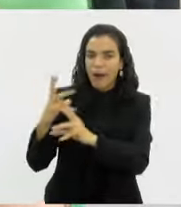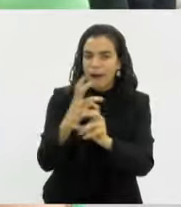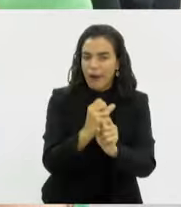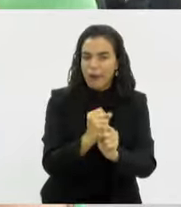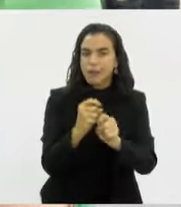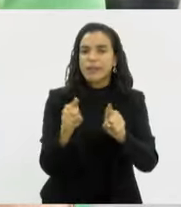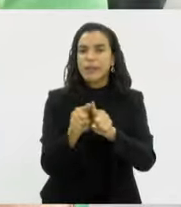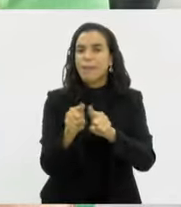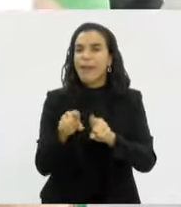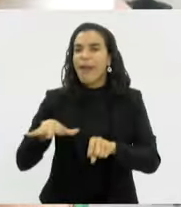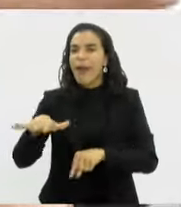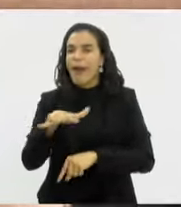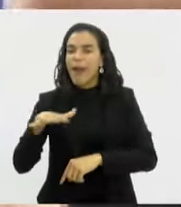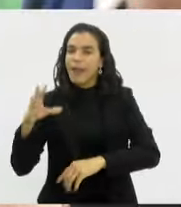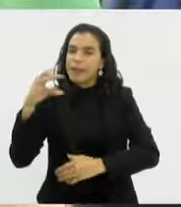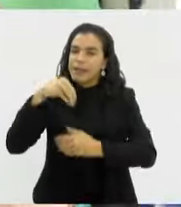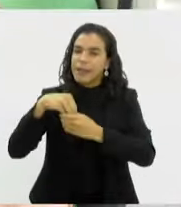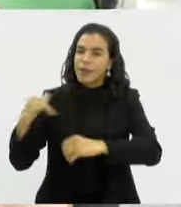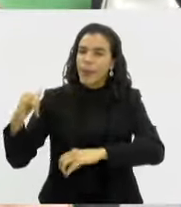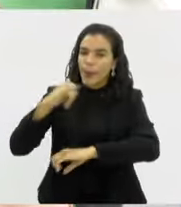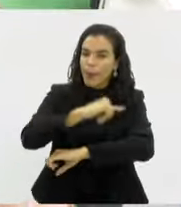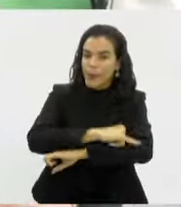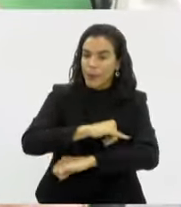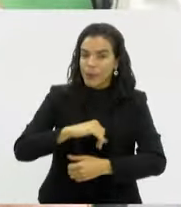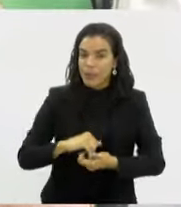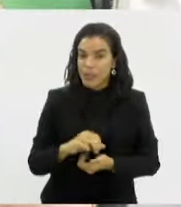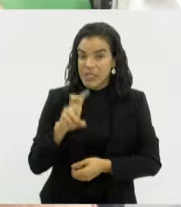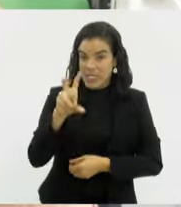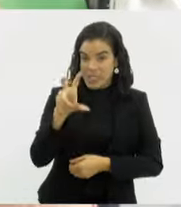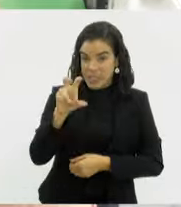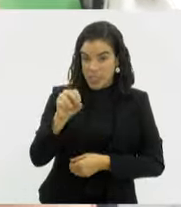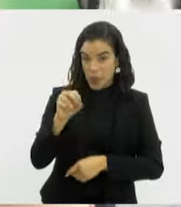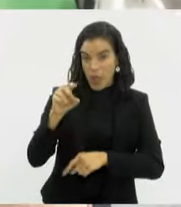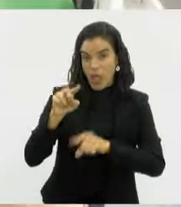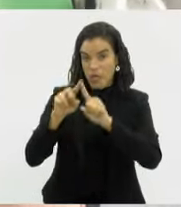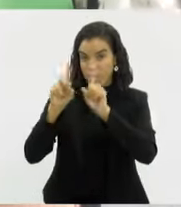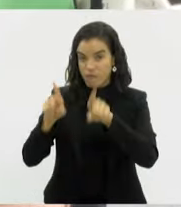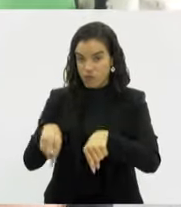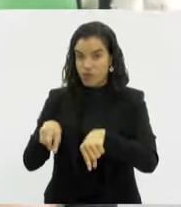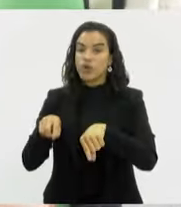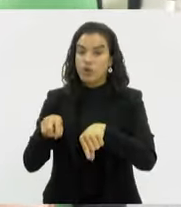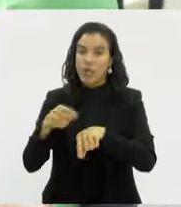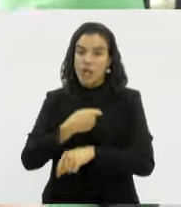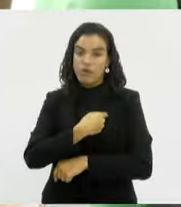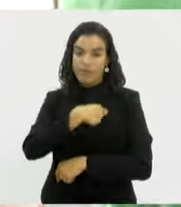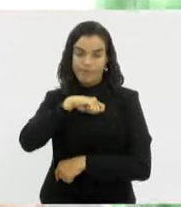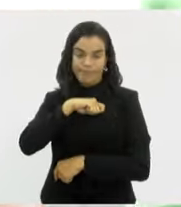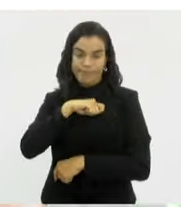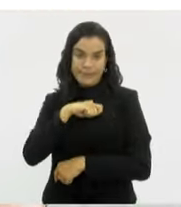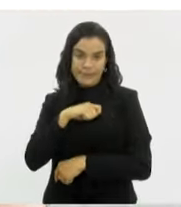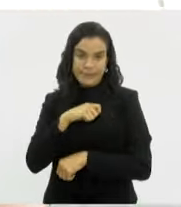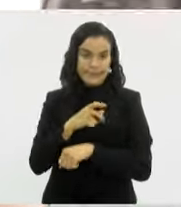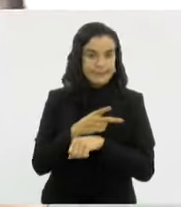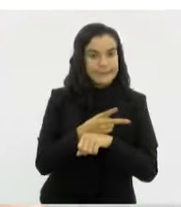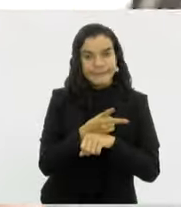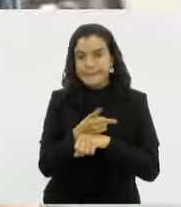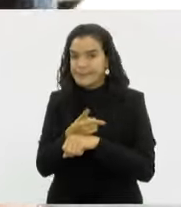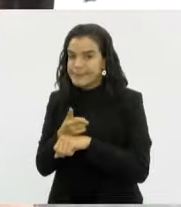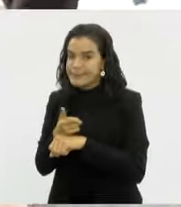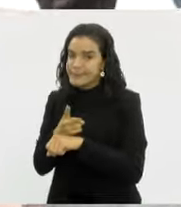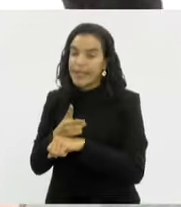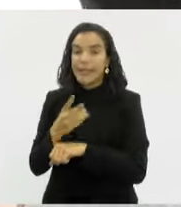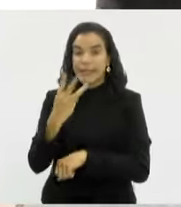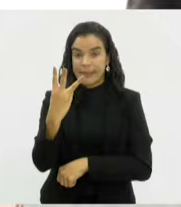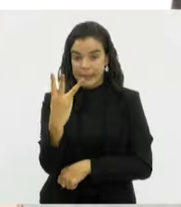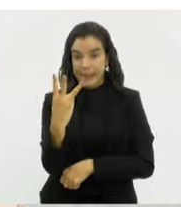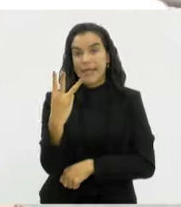dos aeroportos que foram fiscalizadas? Fomos 50 auditores fiscais do trabalho em três aeroportos, como já falei,